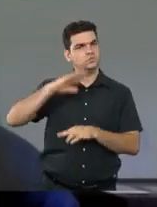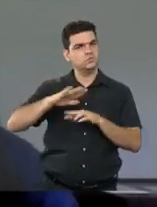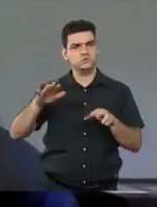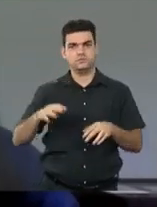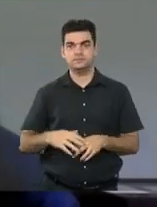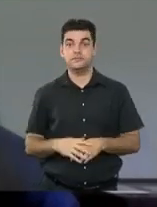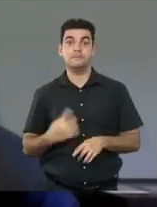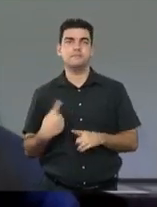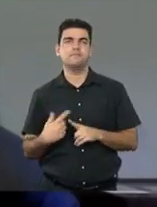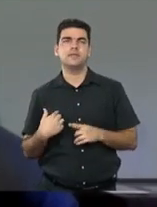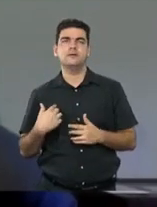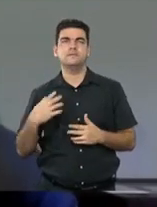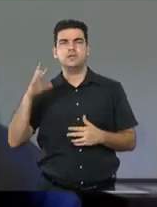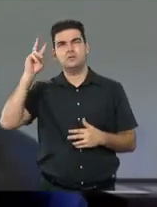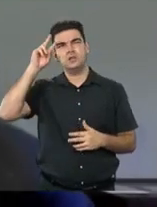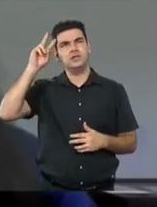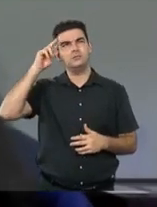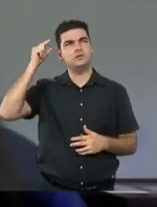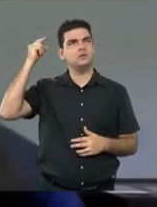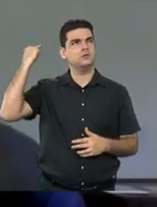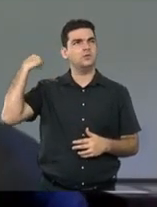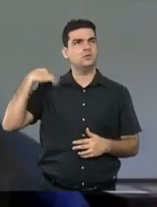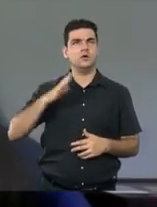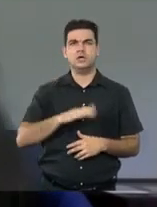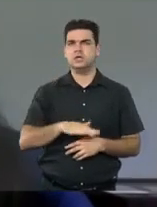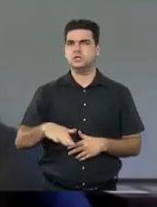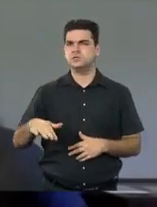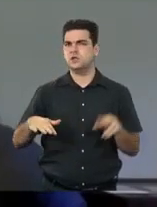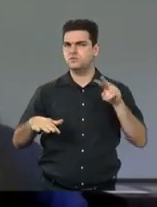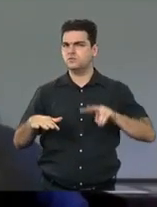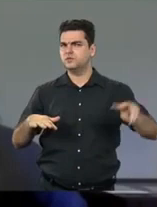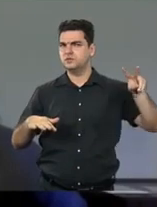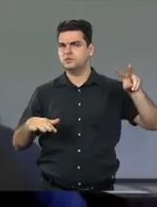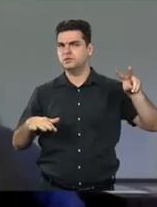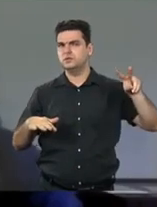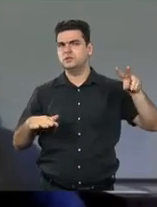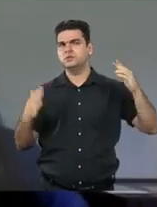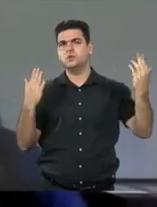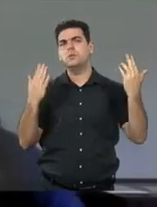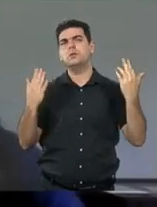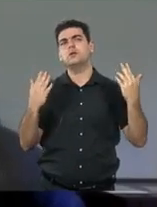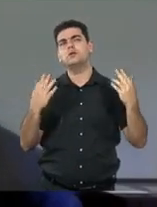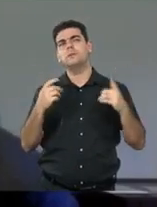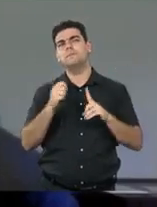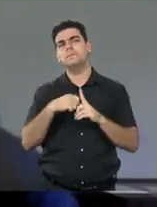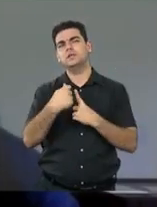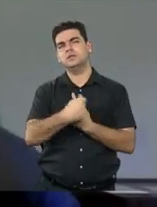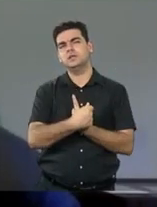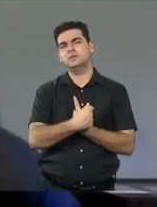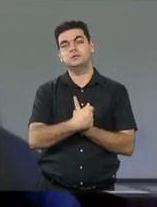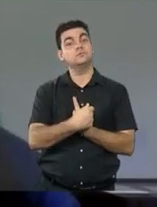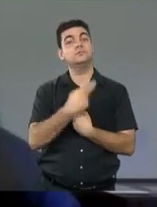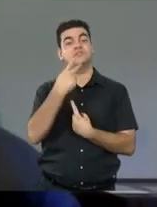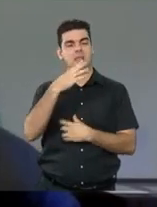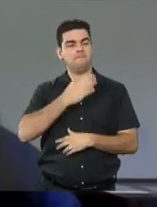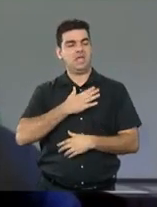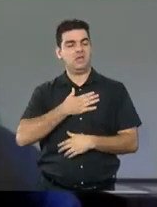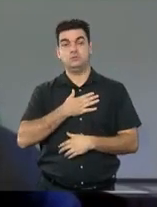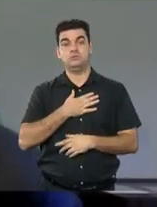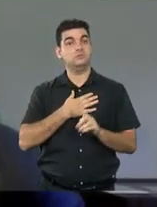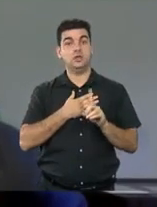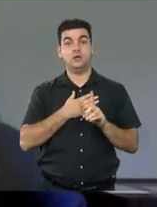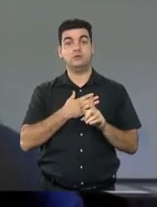Desde criança, eu aprendi a visualizar. Se você tem uma palma de banana, você não diz a minha banana, é a nossa banana.